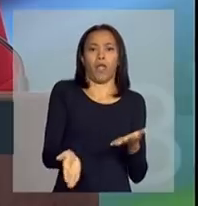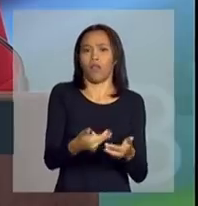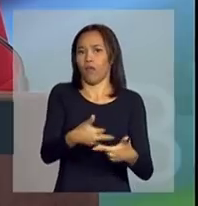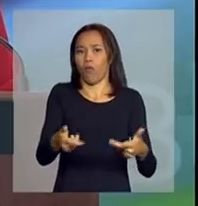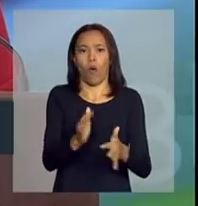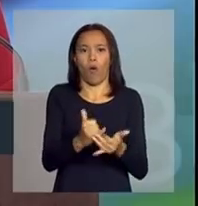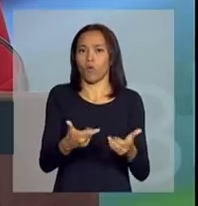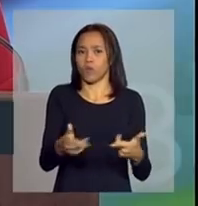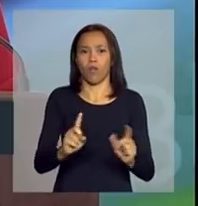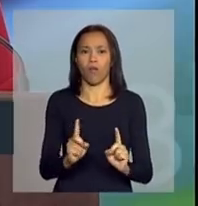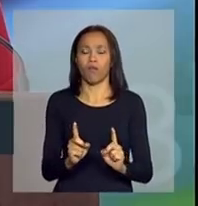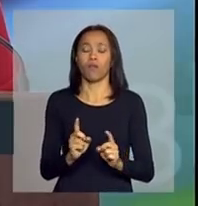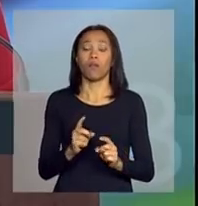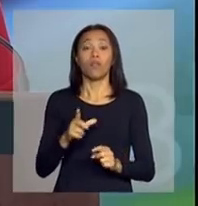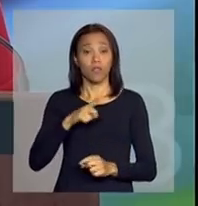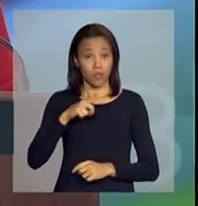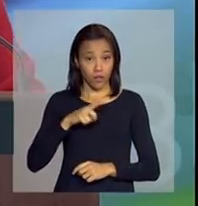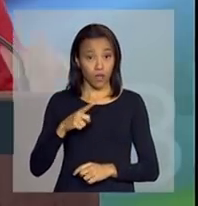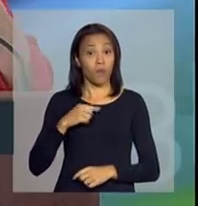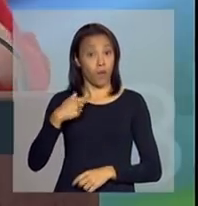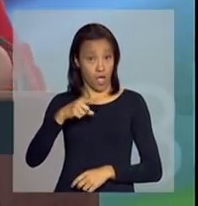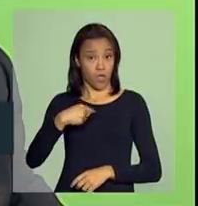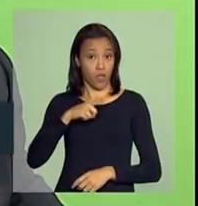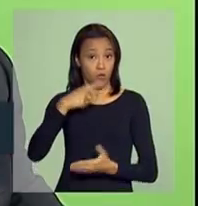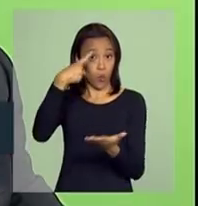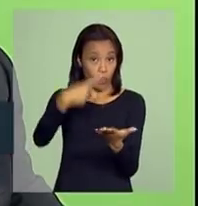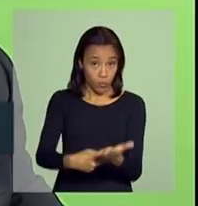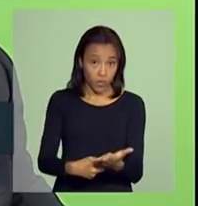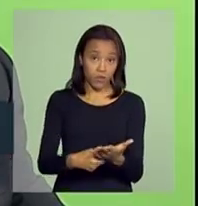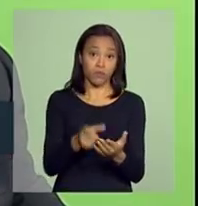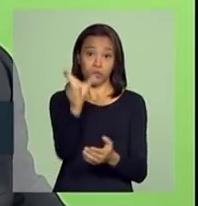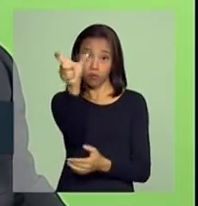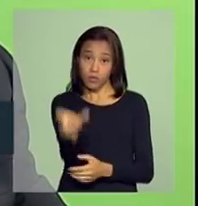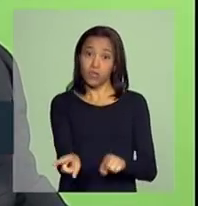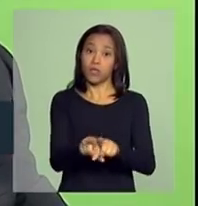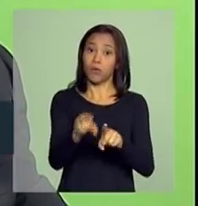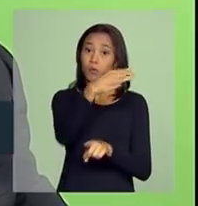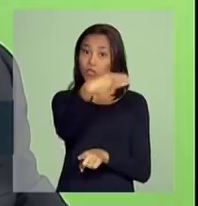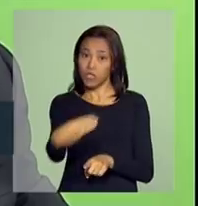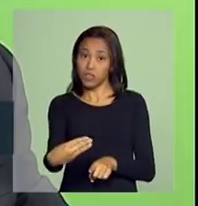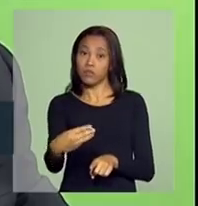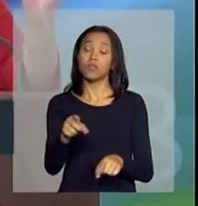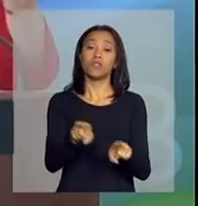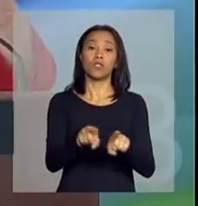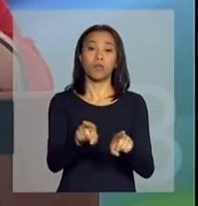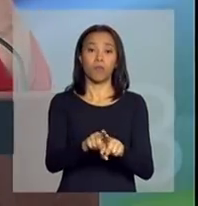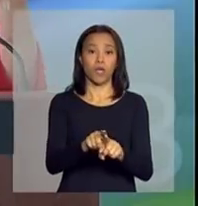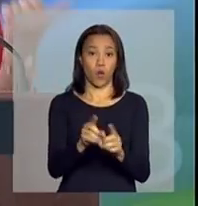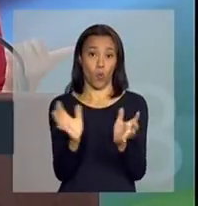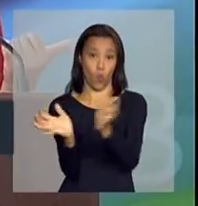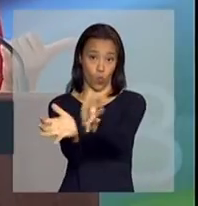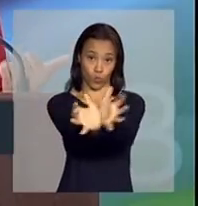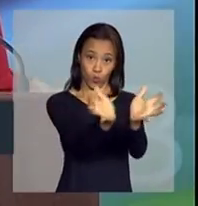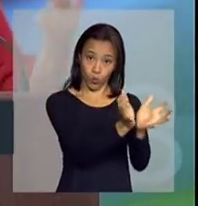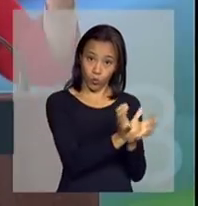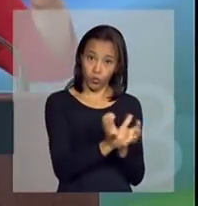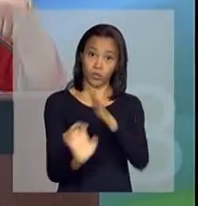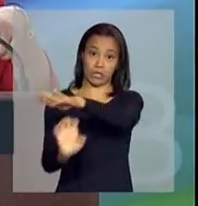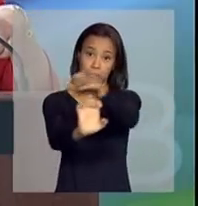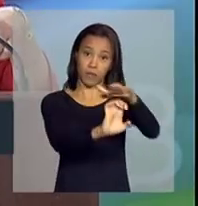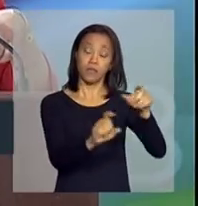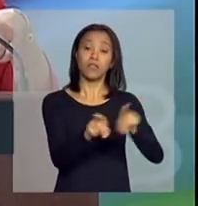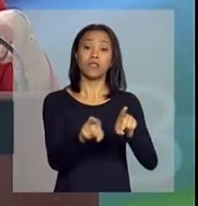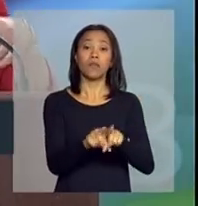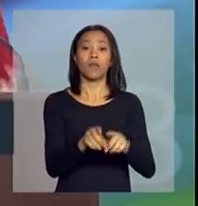compromisso com o ministro Afif, com o setor e com a população brasileira, porque quando o microempreendedor,